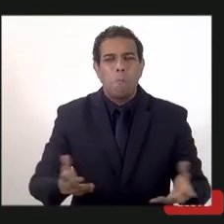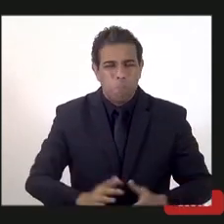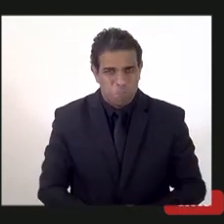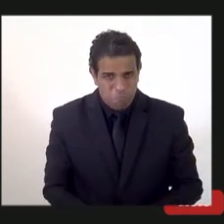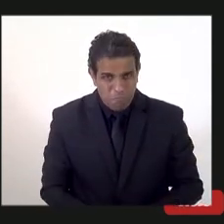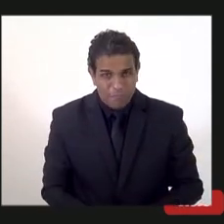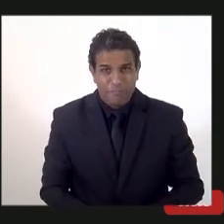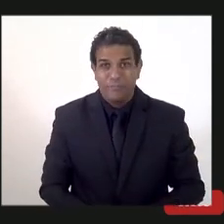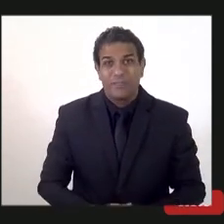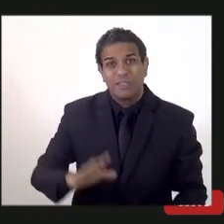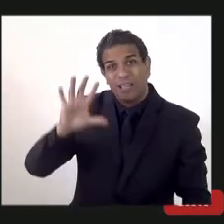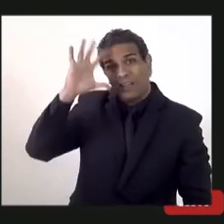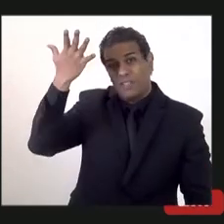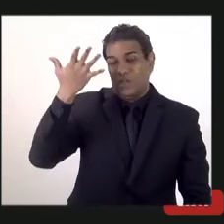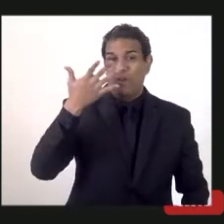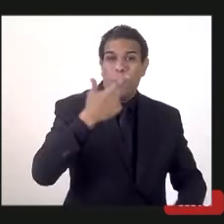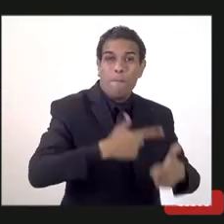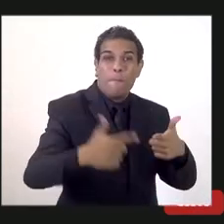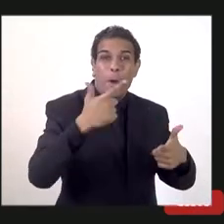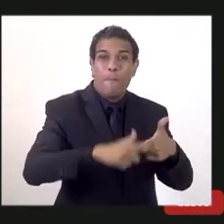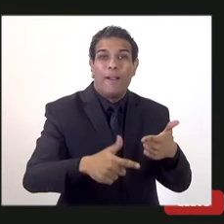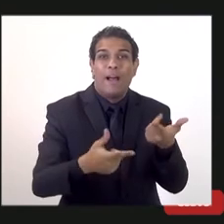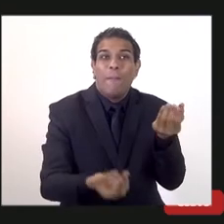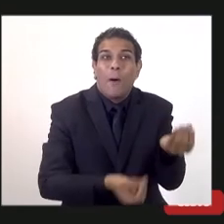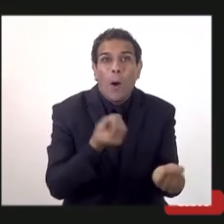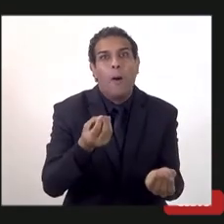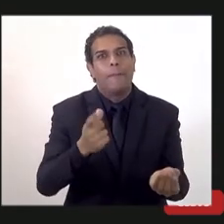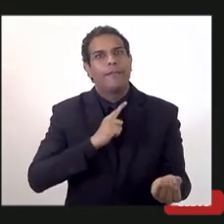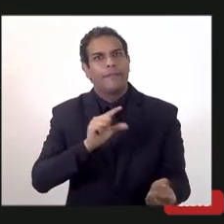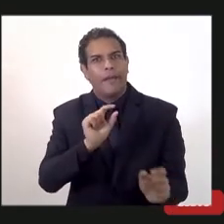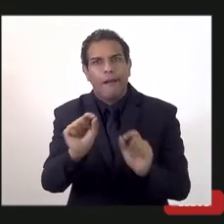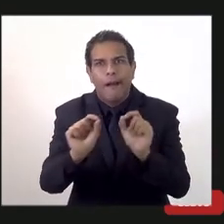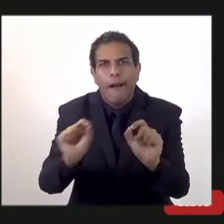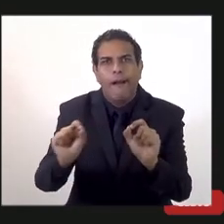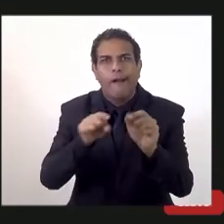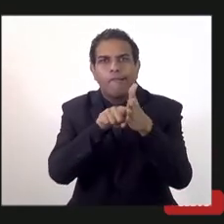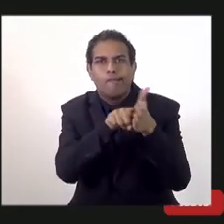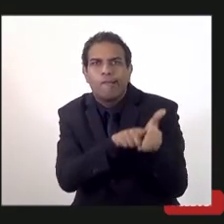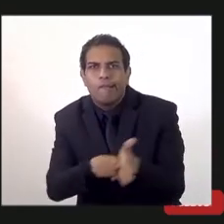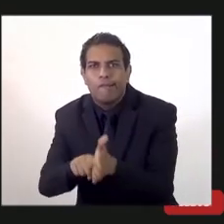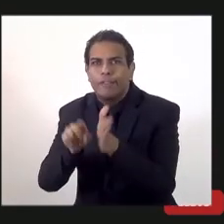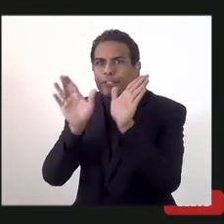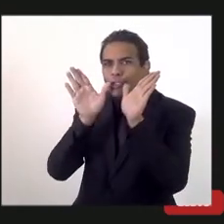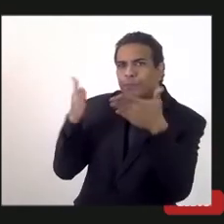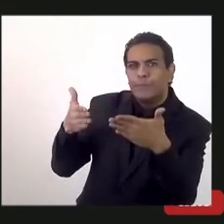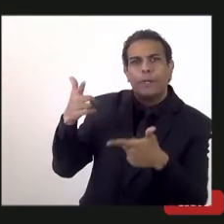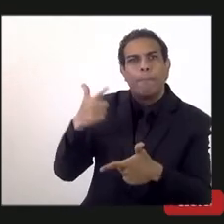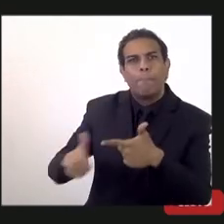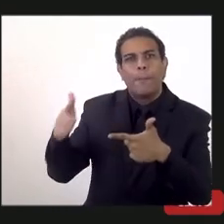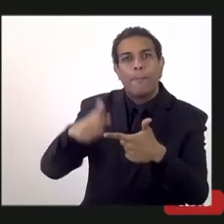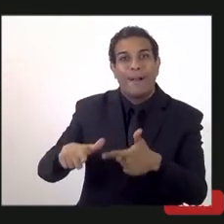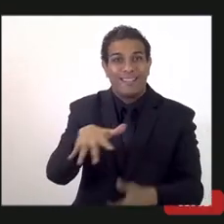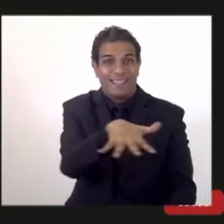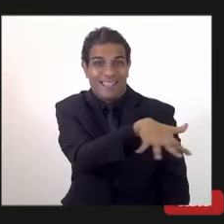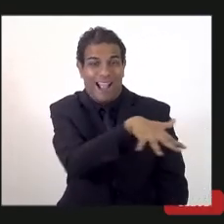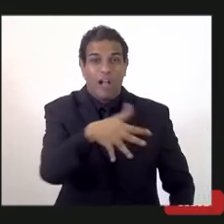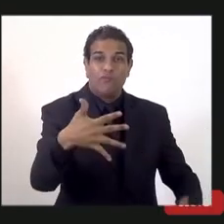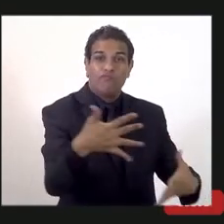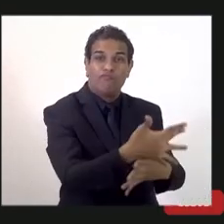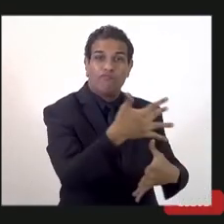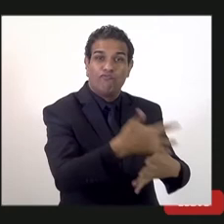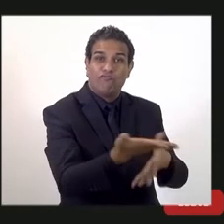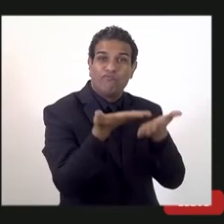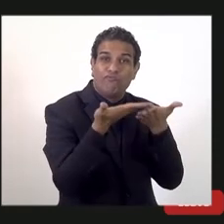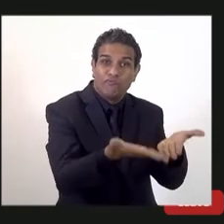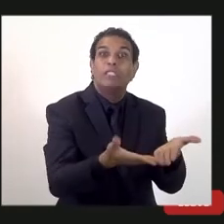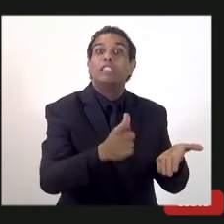que está acontecendo, onde estão os problemas específicos e na região específica. Você teve